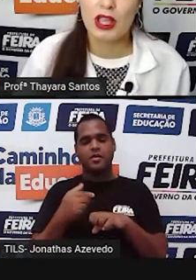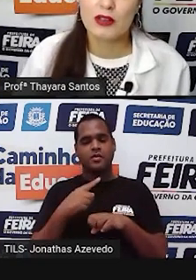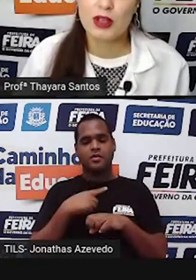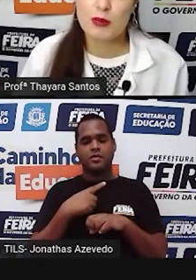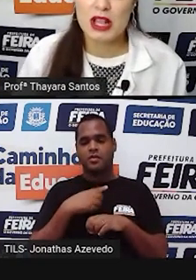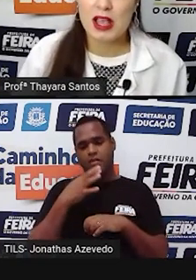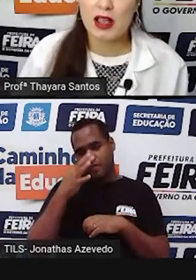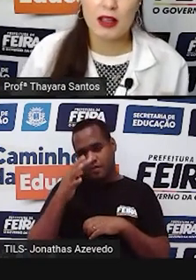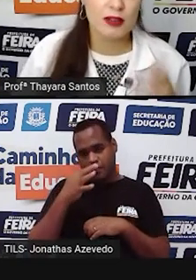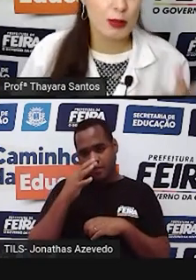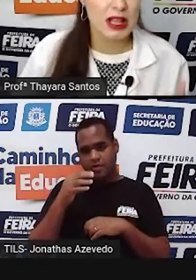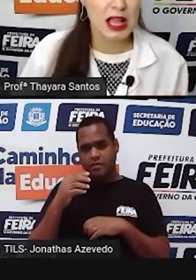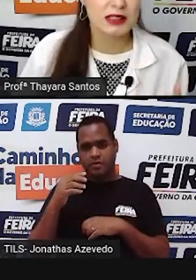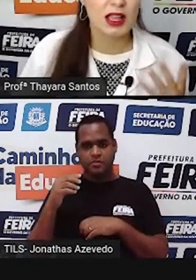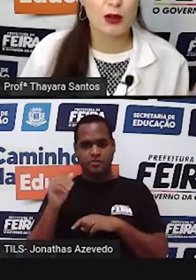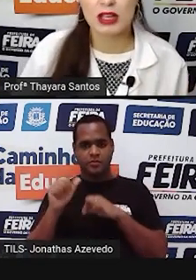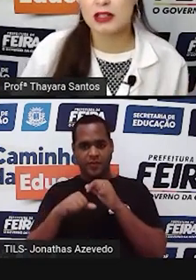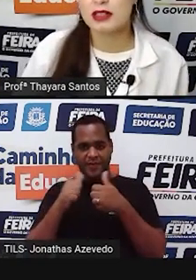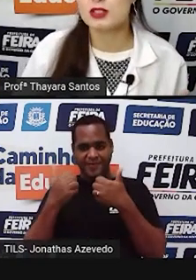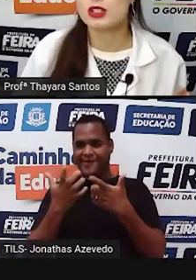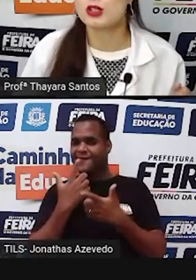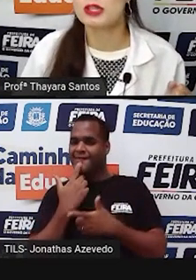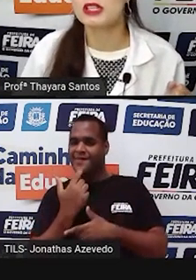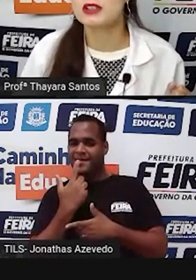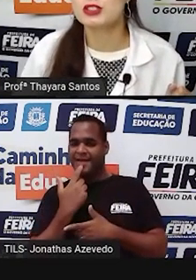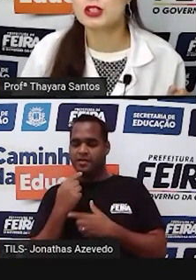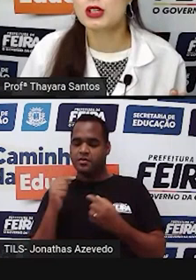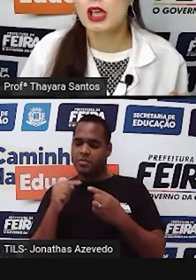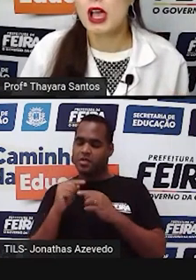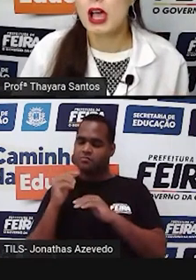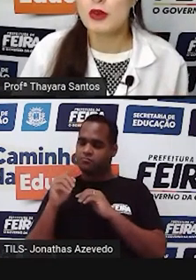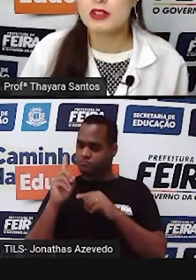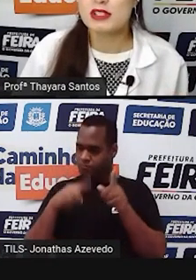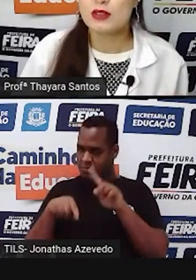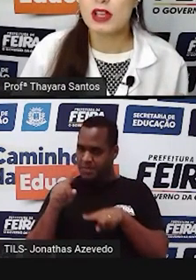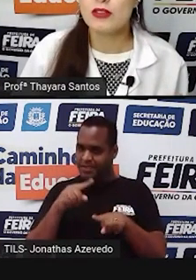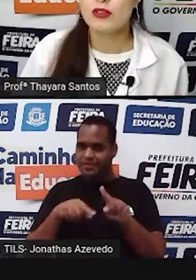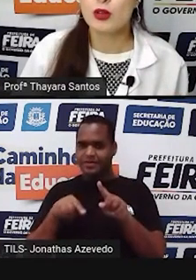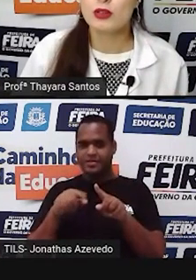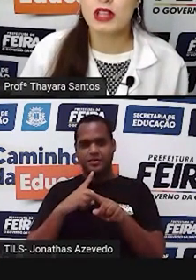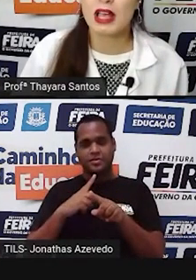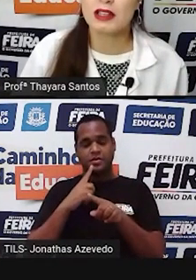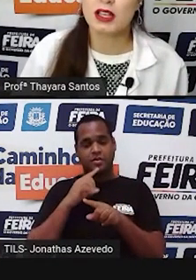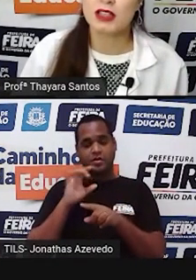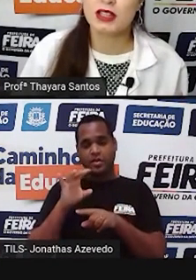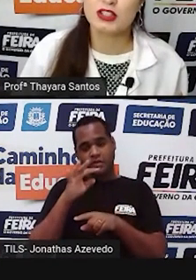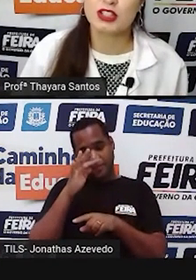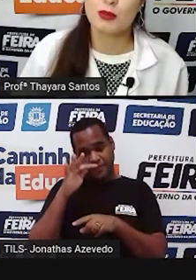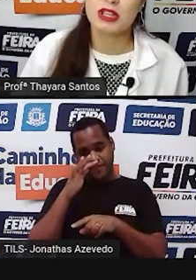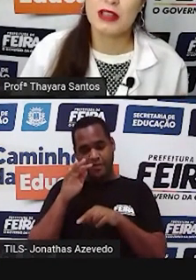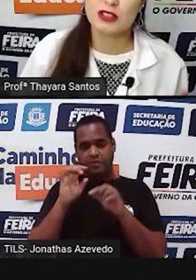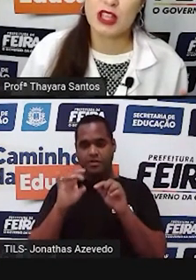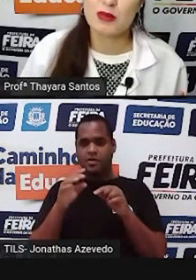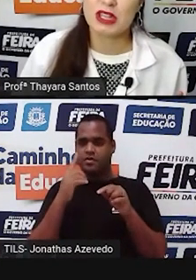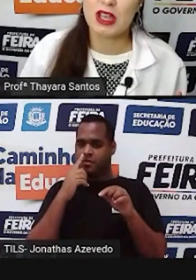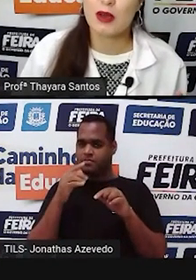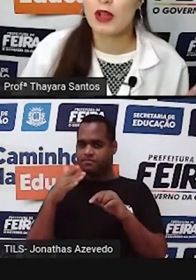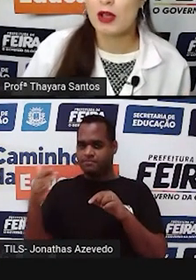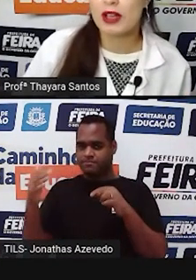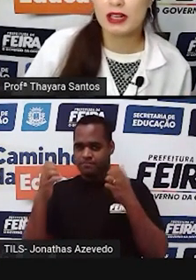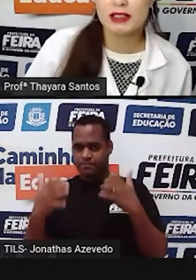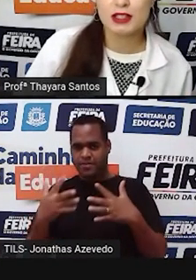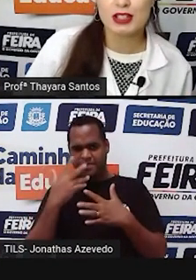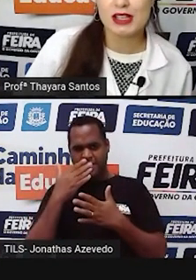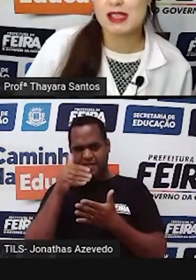avermelhada é uma característica dominante, a posição da flor estar na extremidade terminal